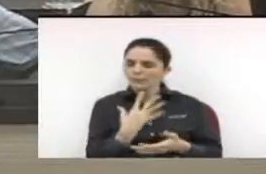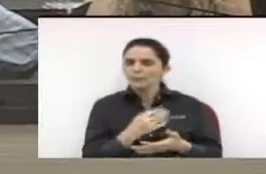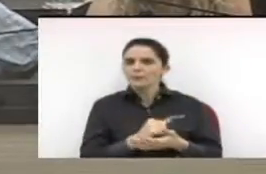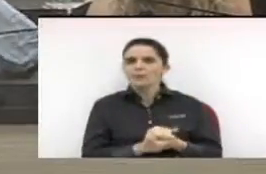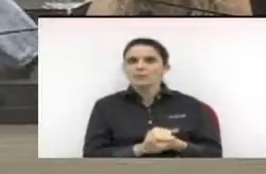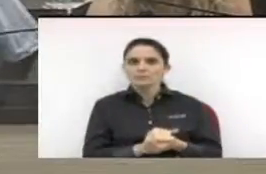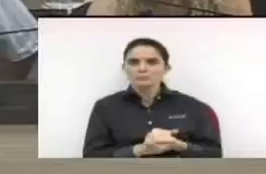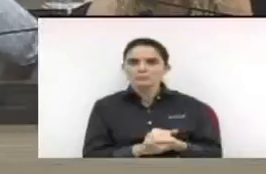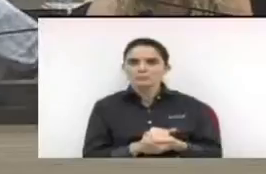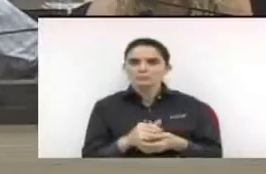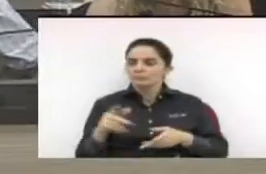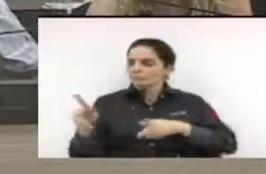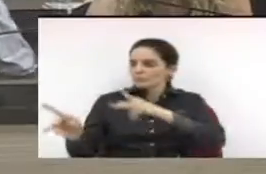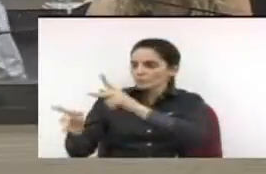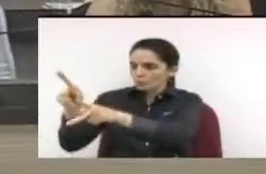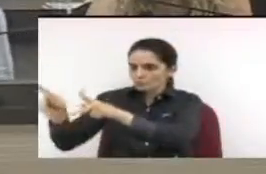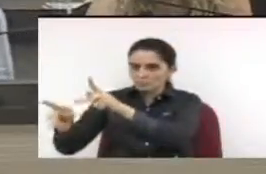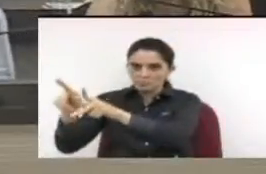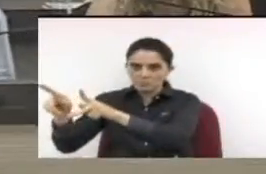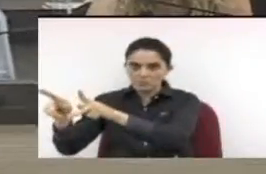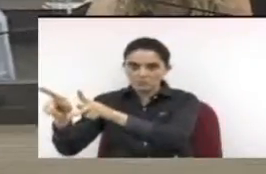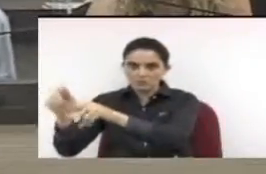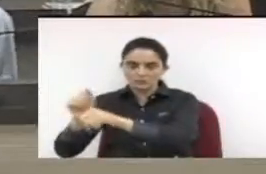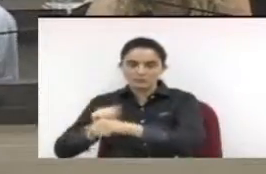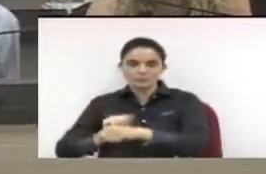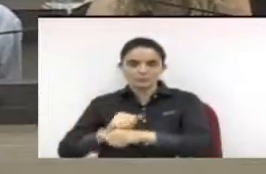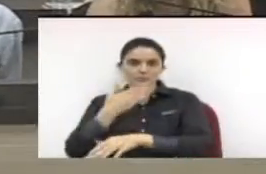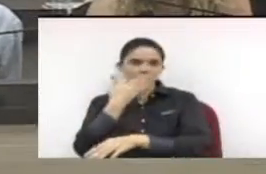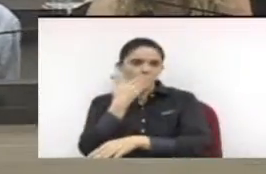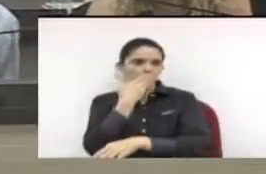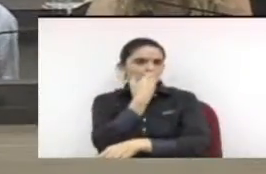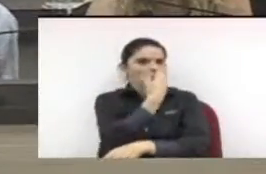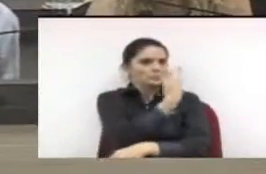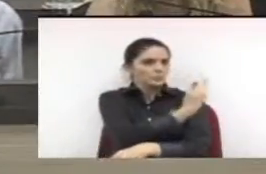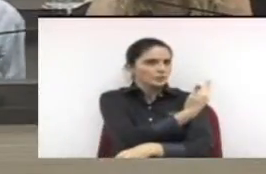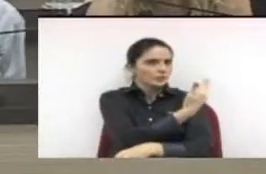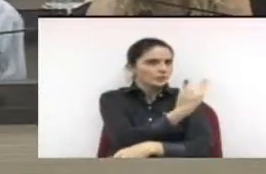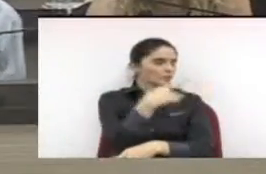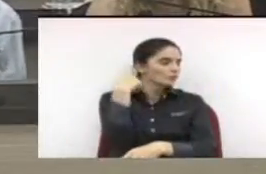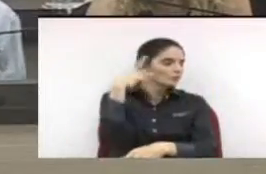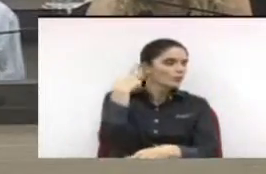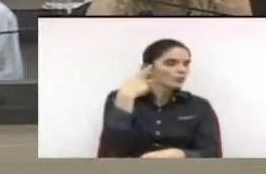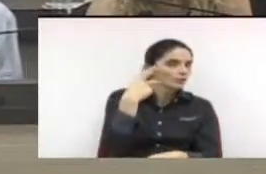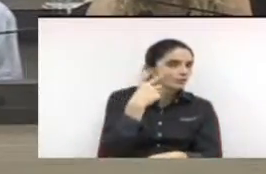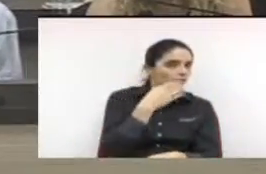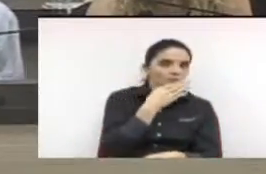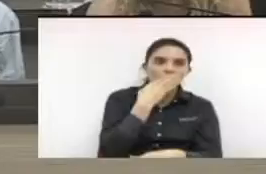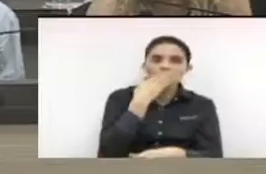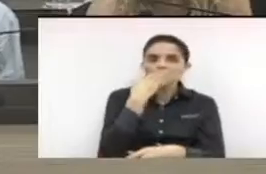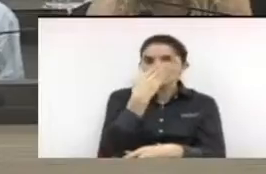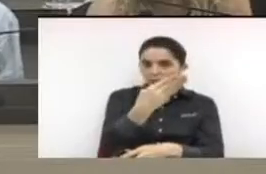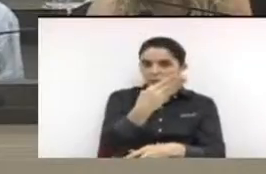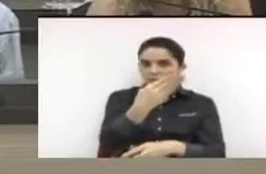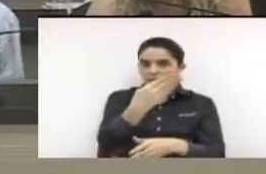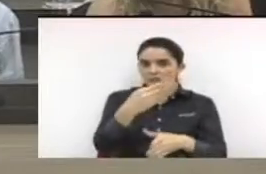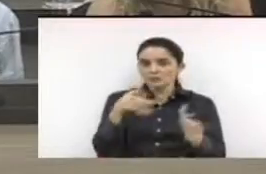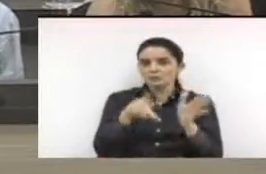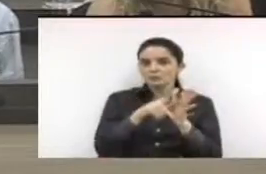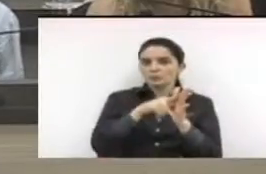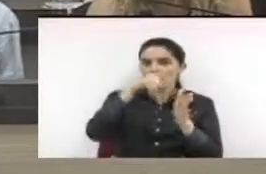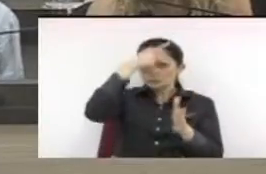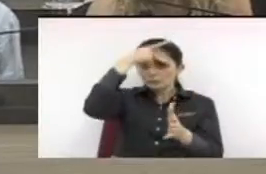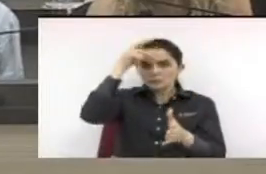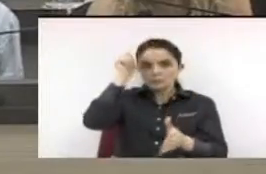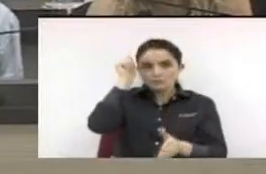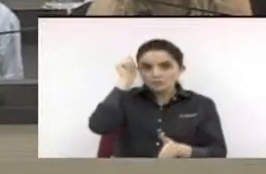pedido da população lá no orçamento participativo se tornar realidade. Porque hoje em dia, também, na reunião do orçamento